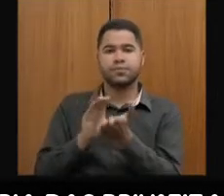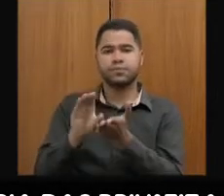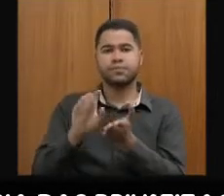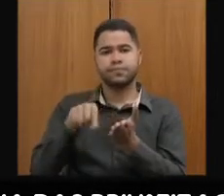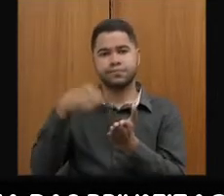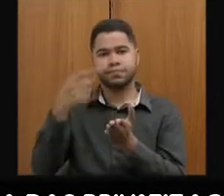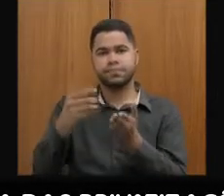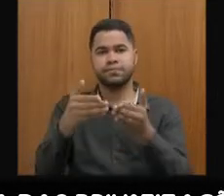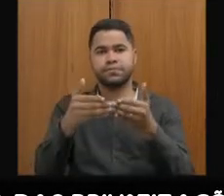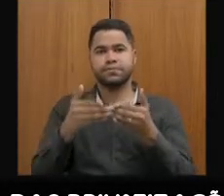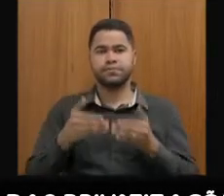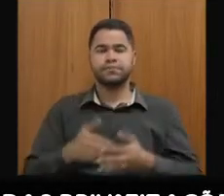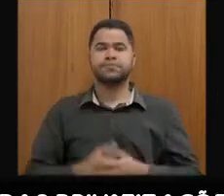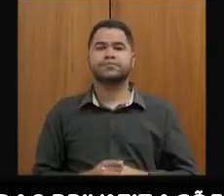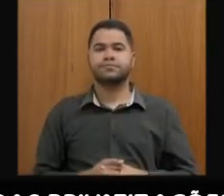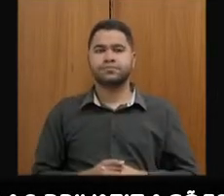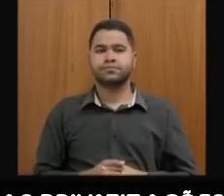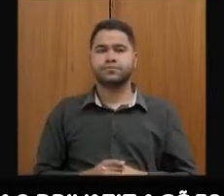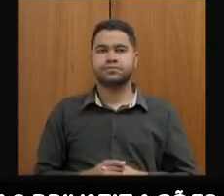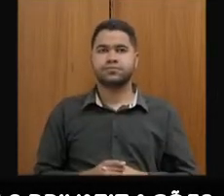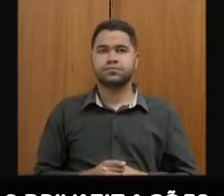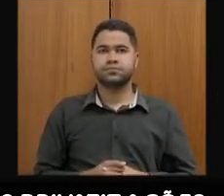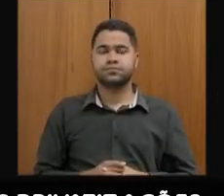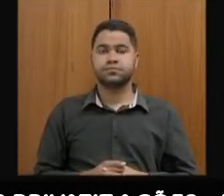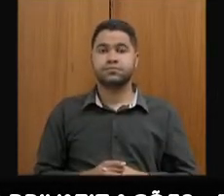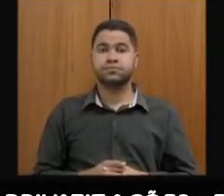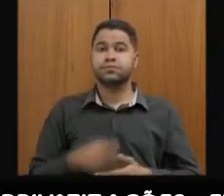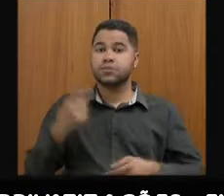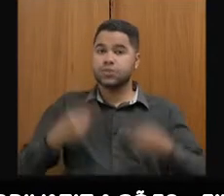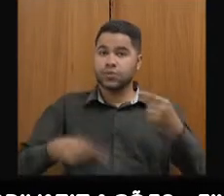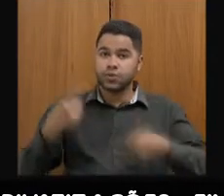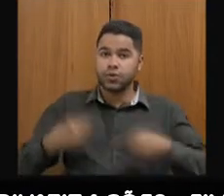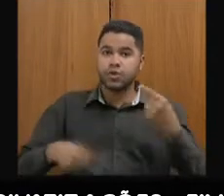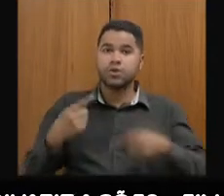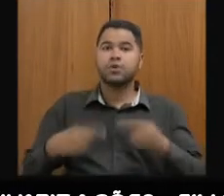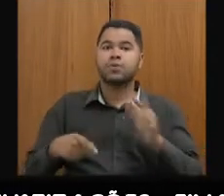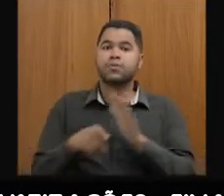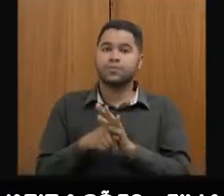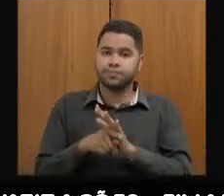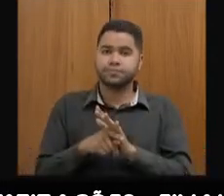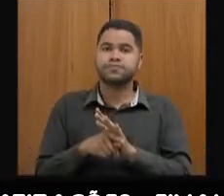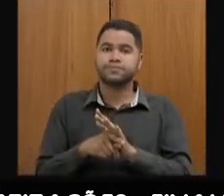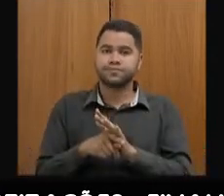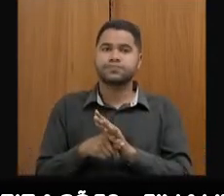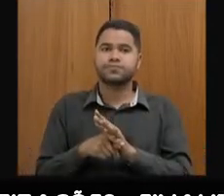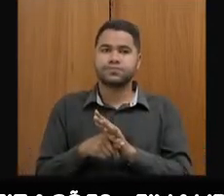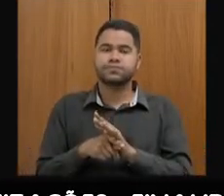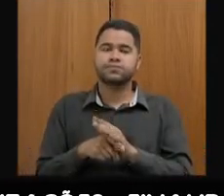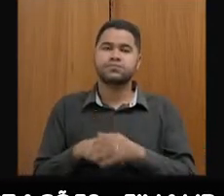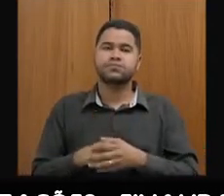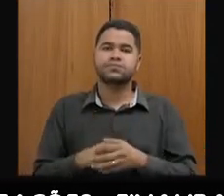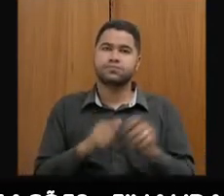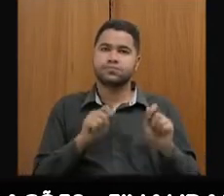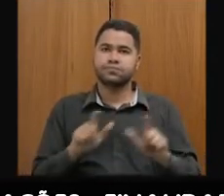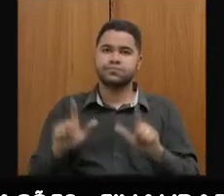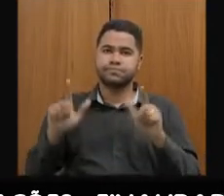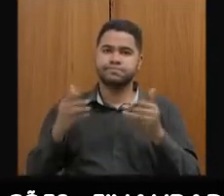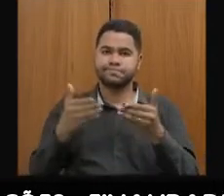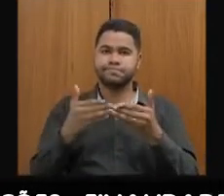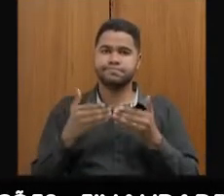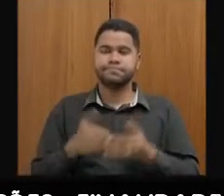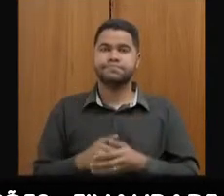Próximo, por favor. Ainda a política de concessão de benefícios fiscais. Próximo, por favor.